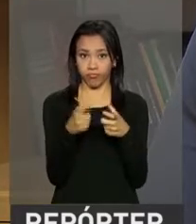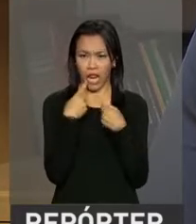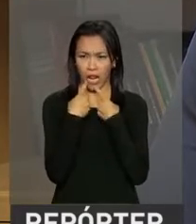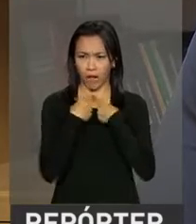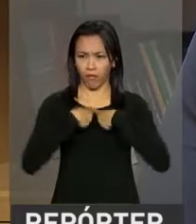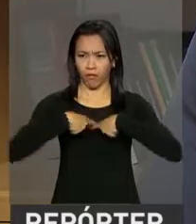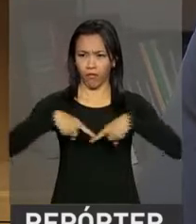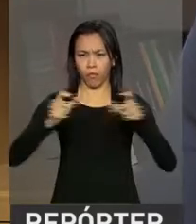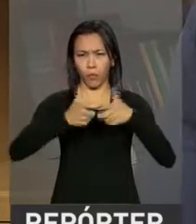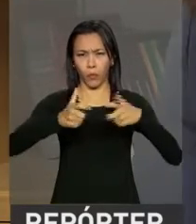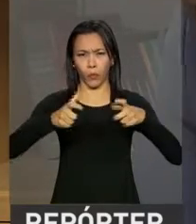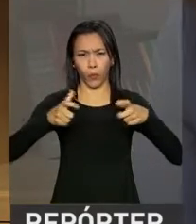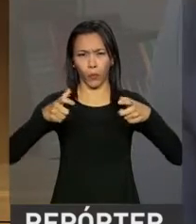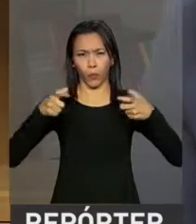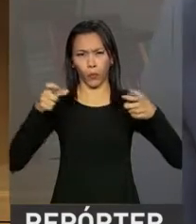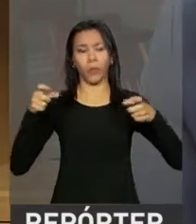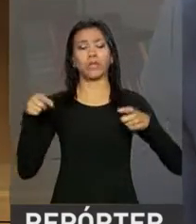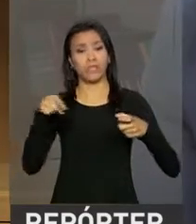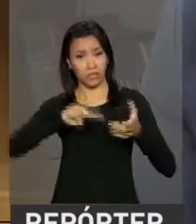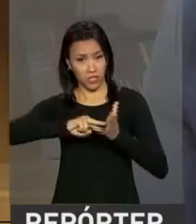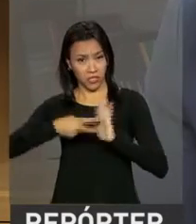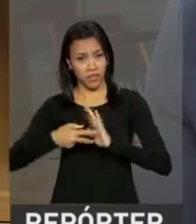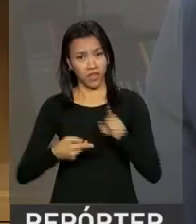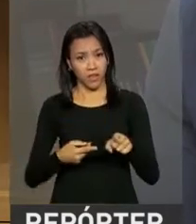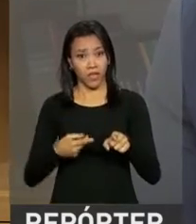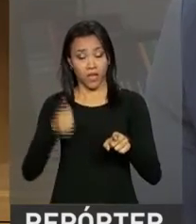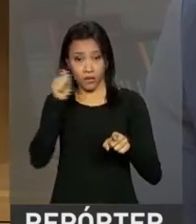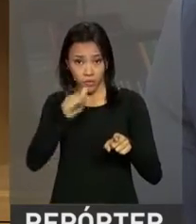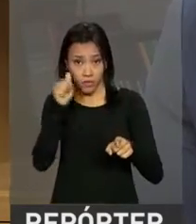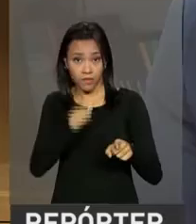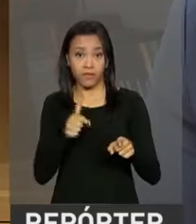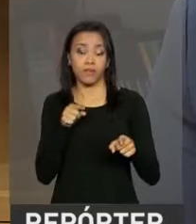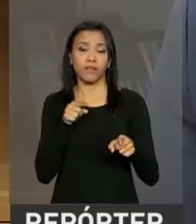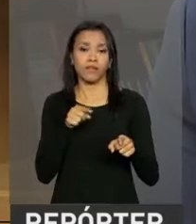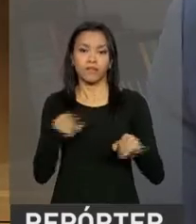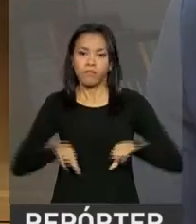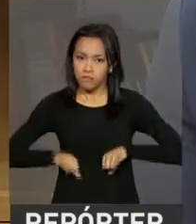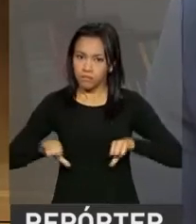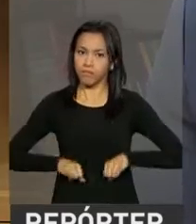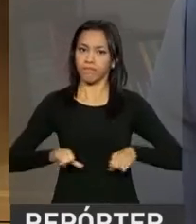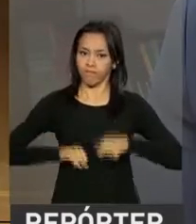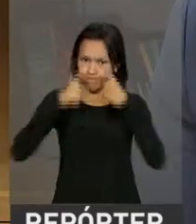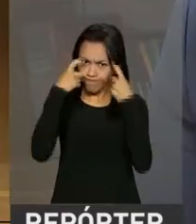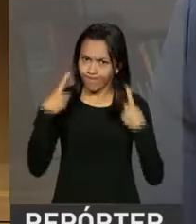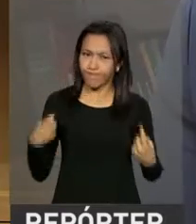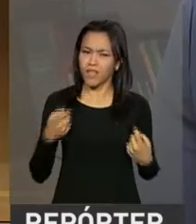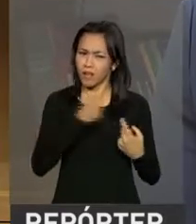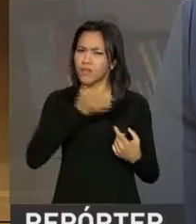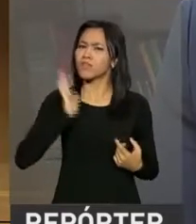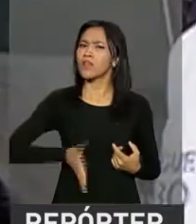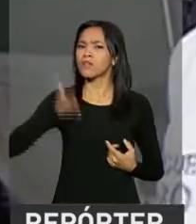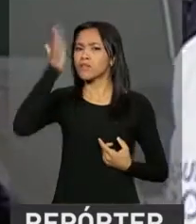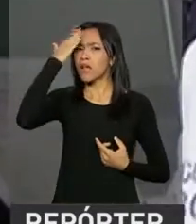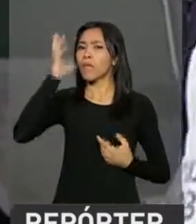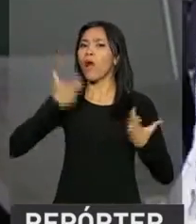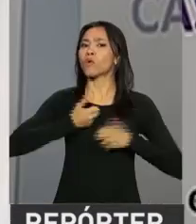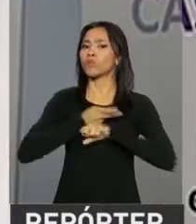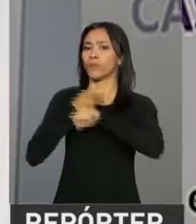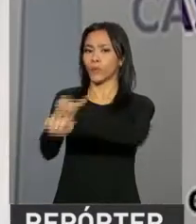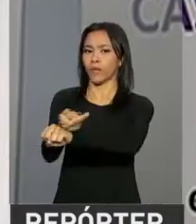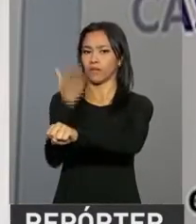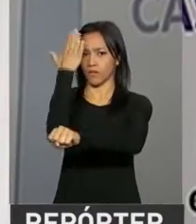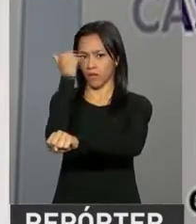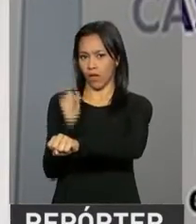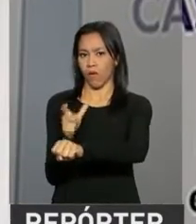não significa que está aumentando com esta mulher que tem, que sofre essa violência, mas que ela já sabe onde procurar. O trabalho